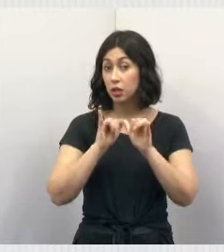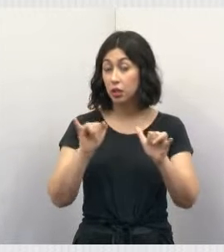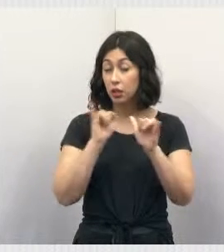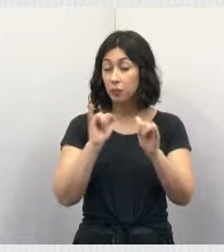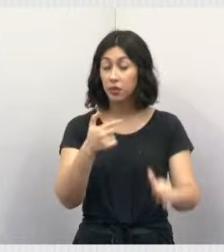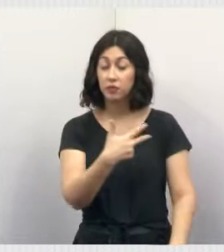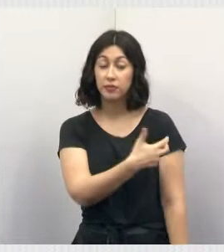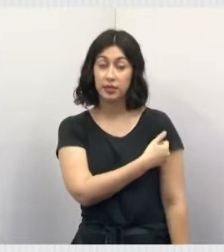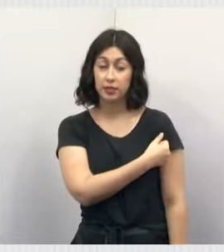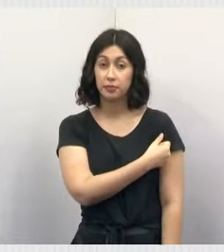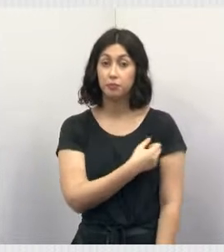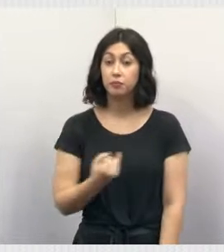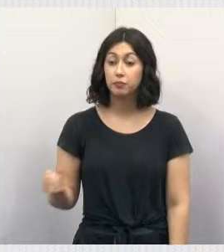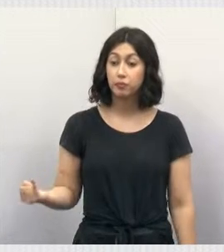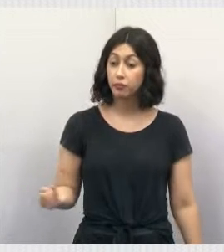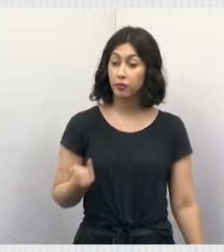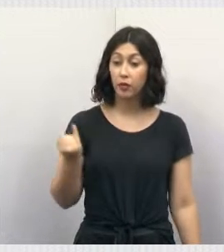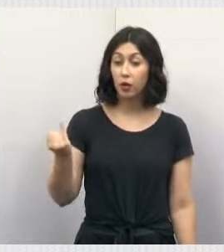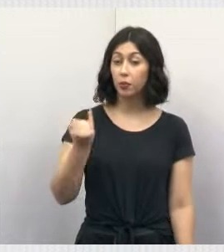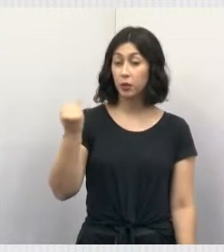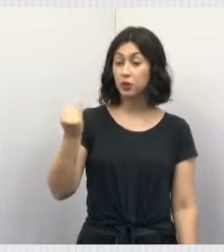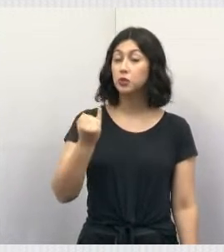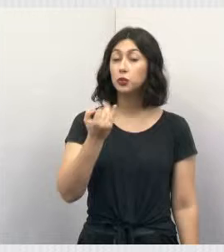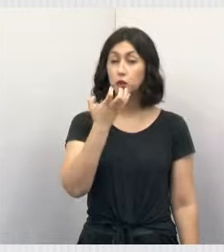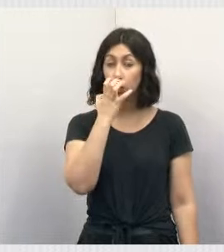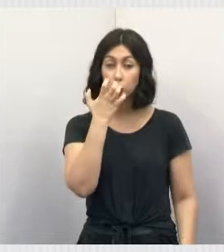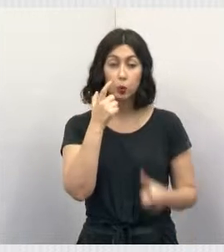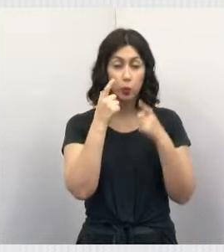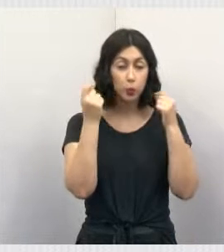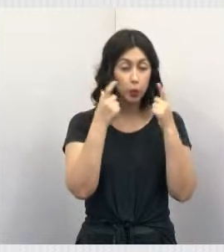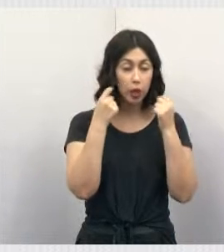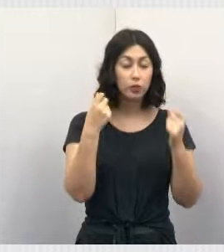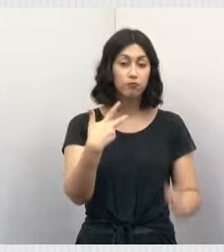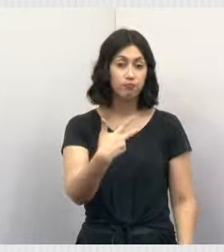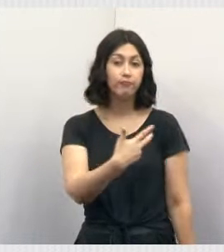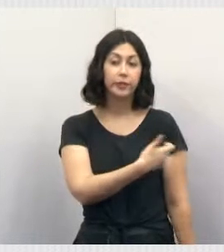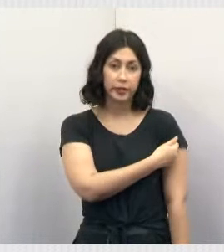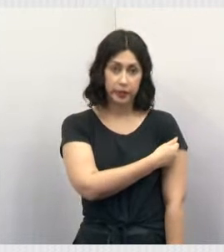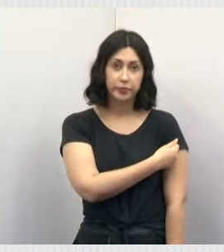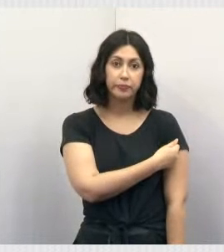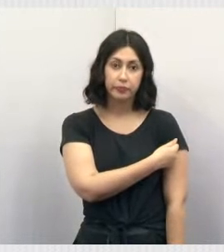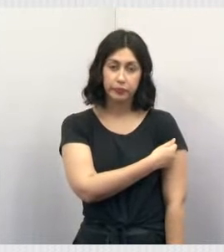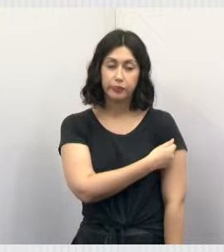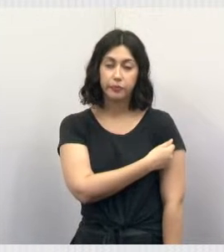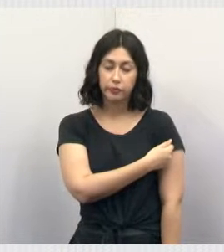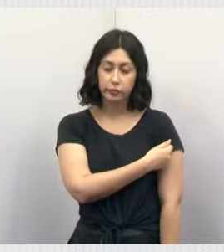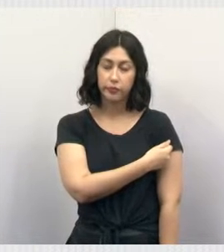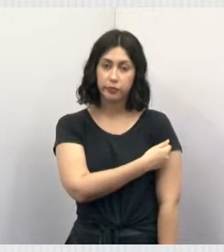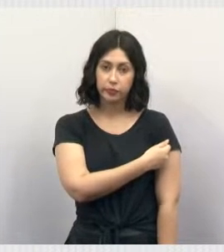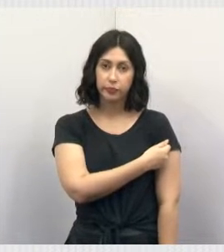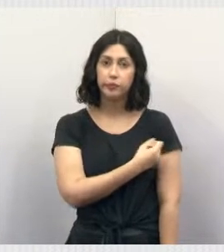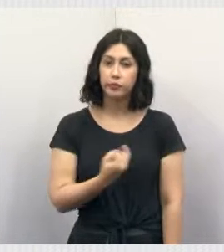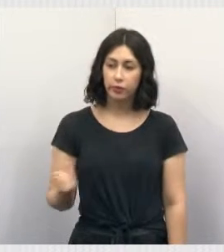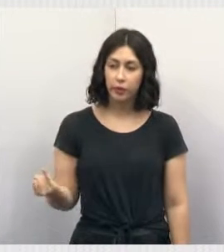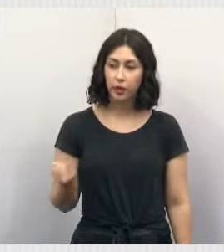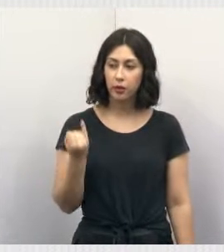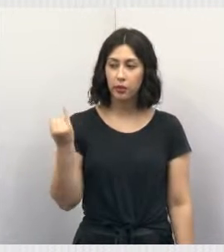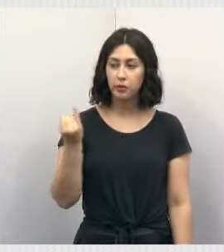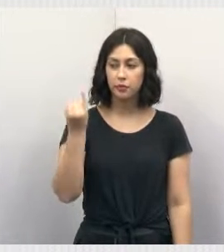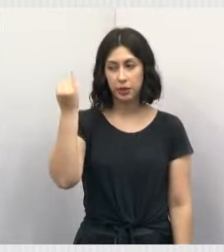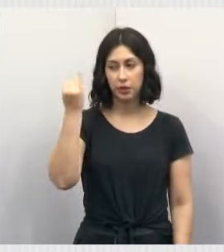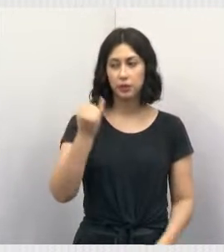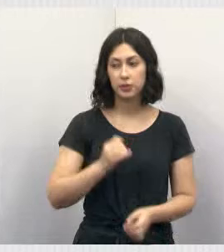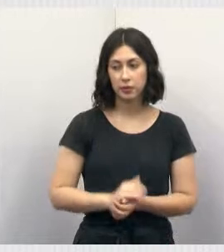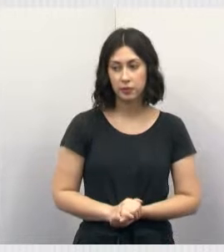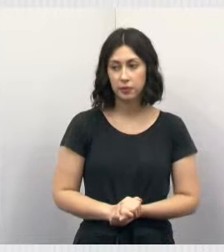Gente, é muito importante você vacinar o seu animalzinho, tá? Com as vacinas V10 e